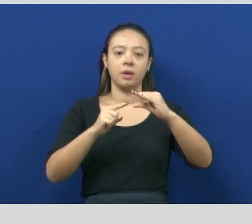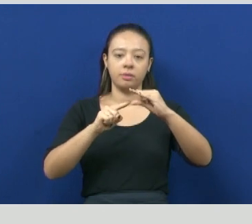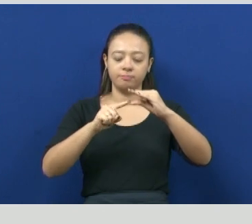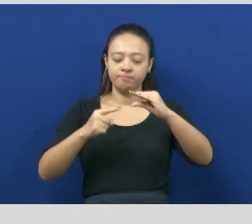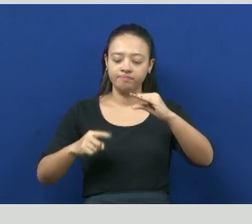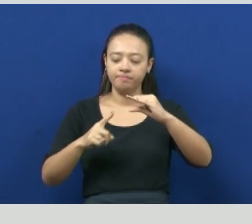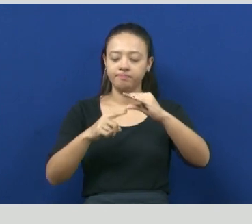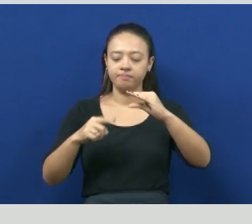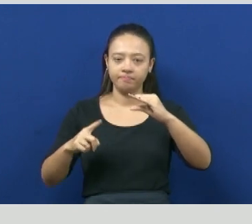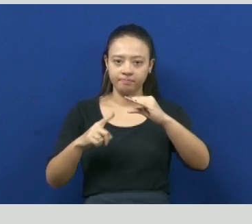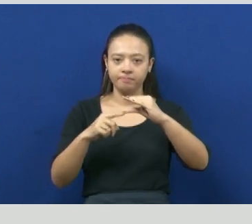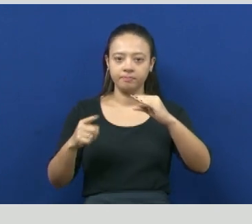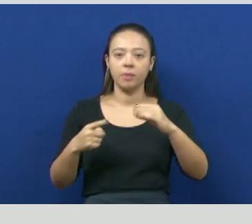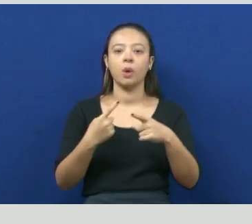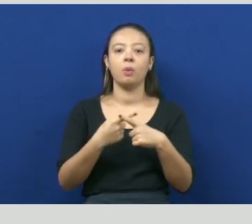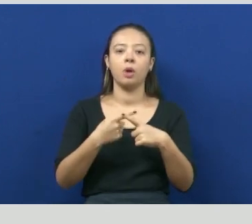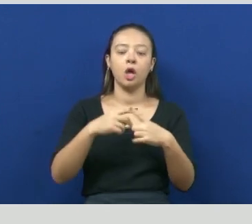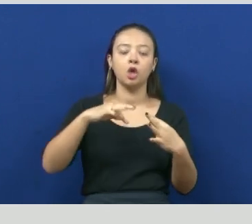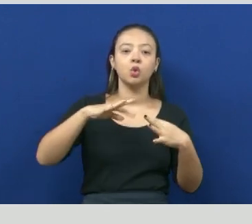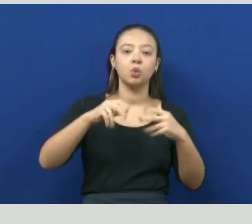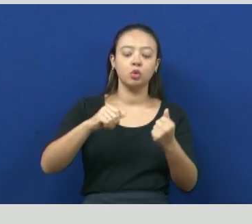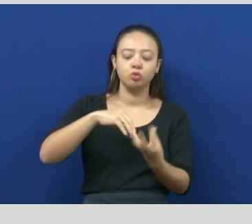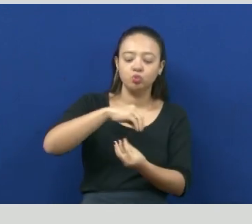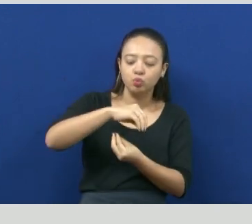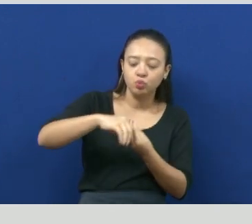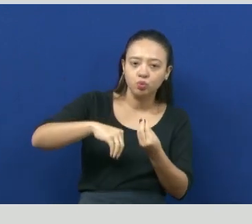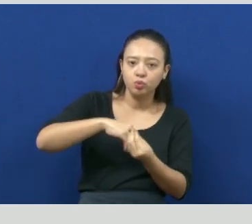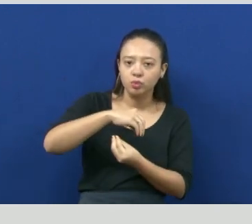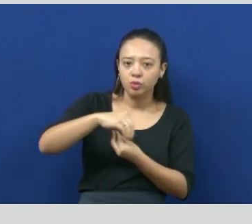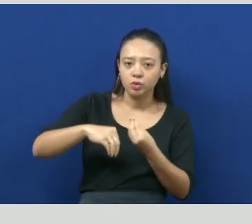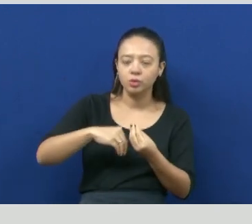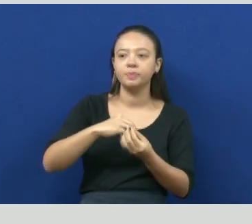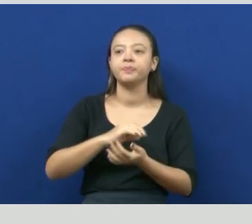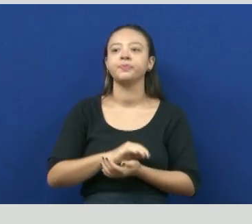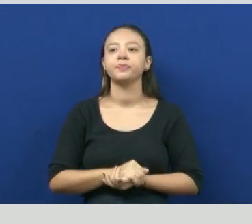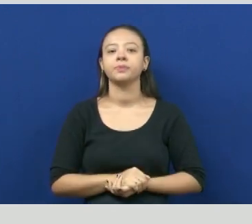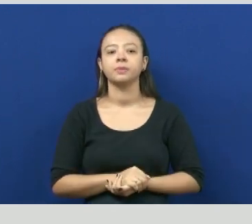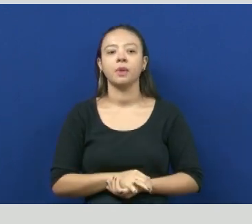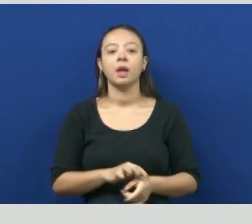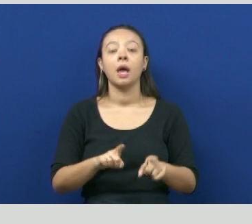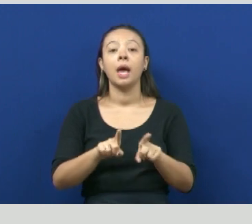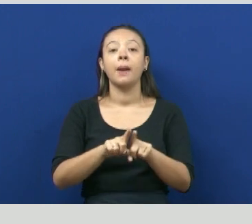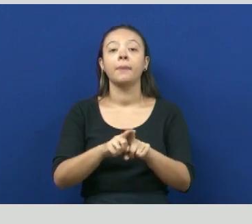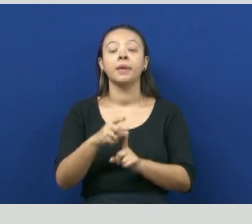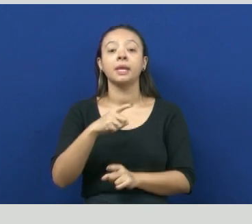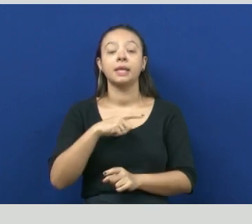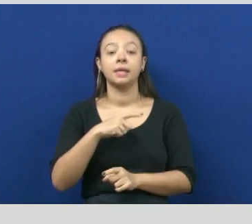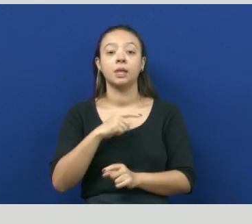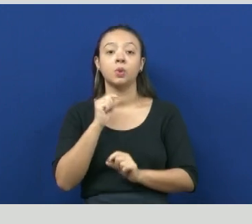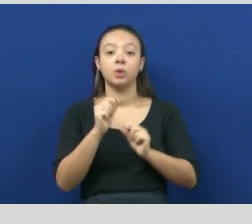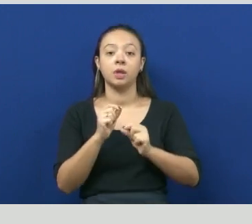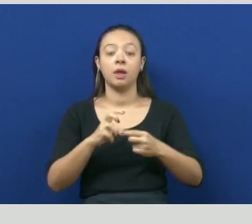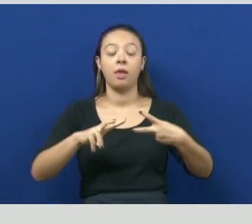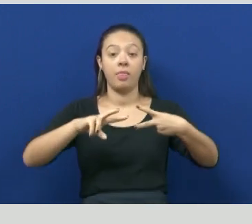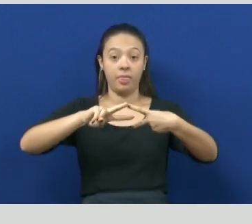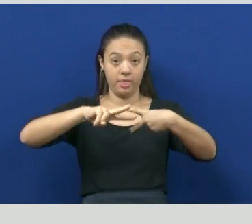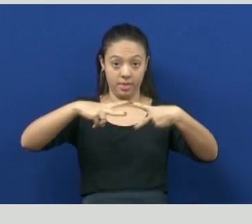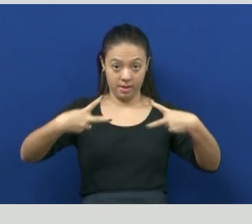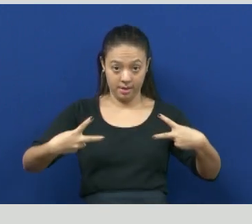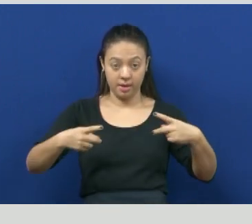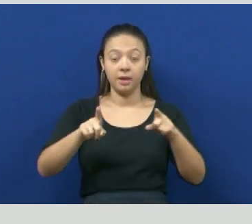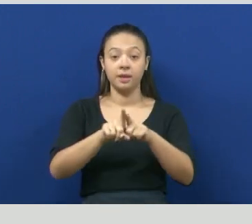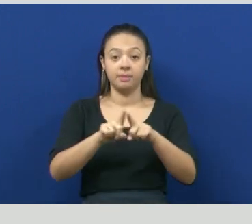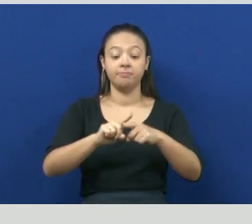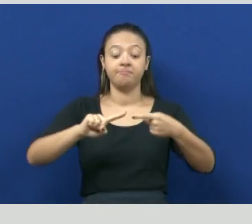citoplasma. Não tem um envoltório nuclear. Possuem os dois materiais genéticos, DNA